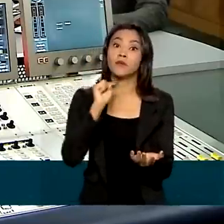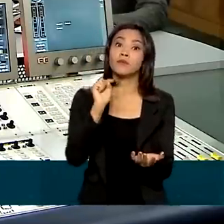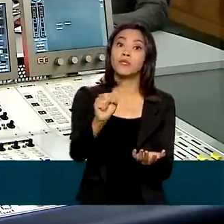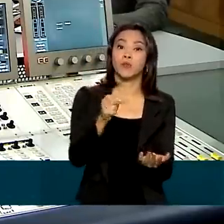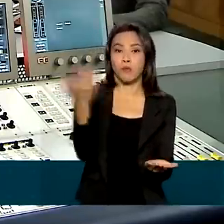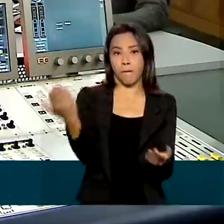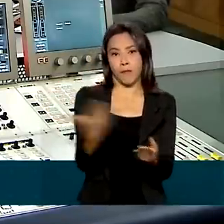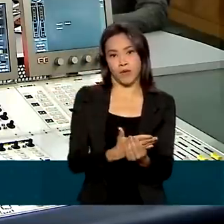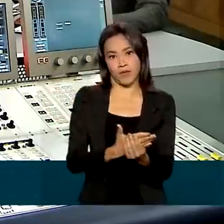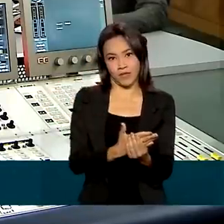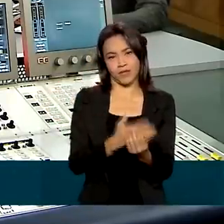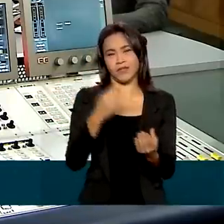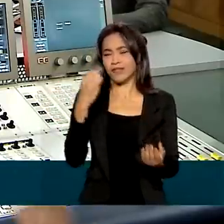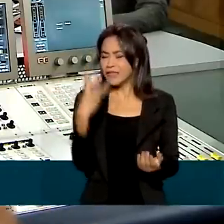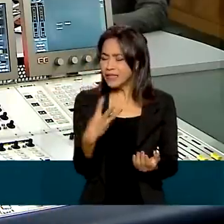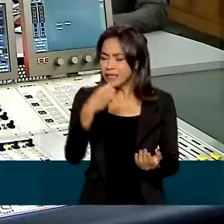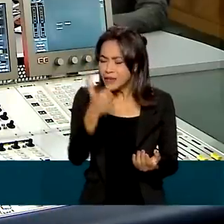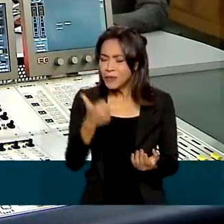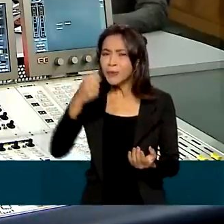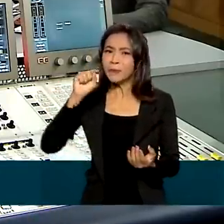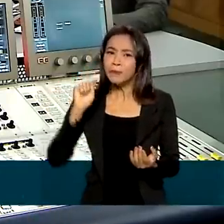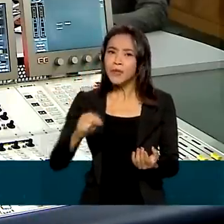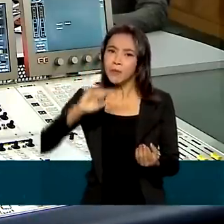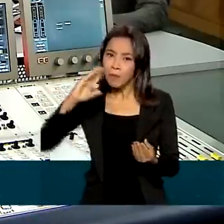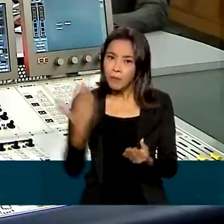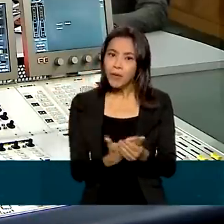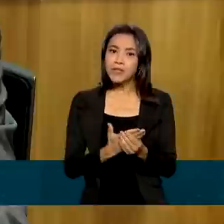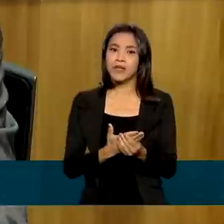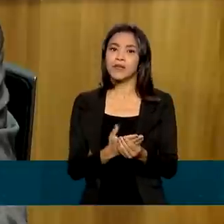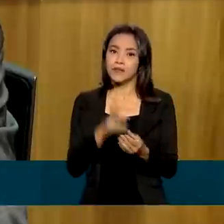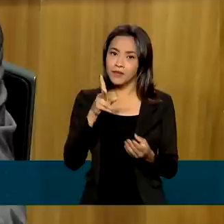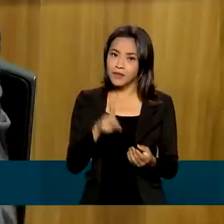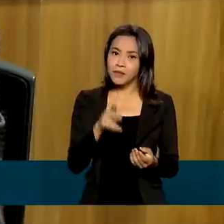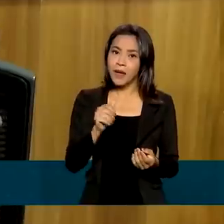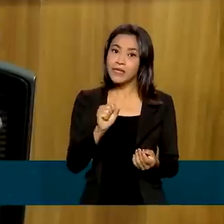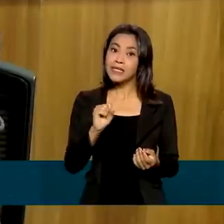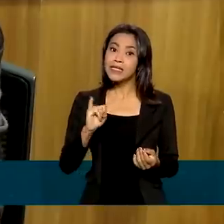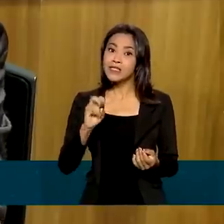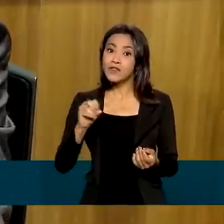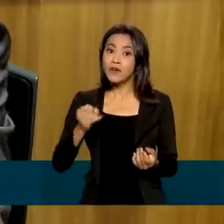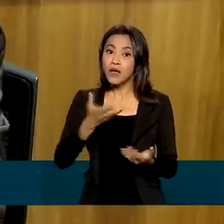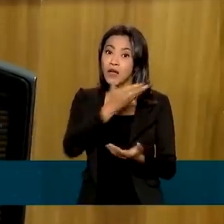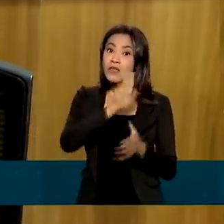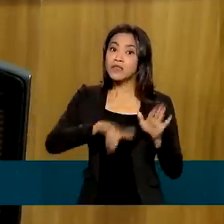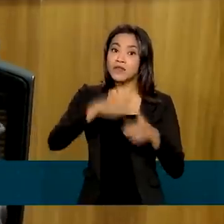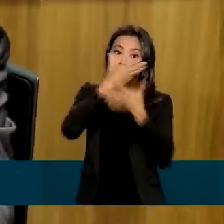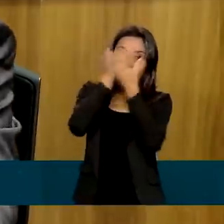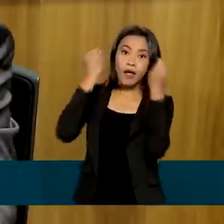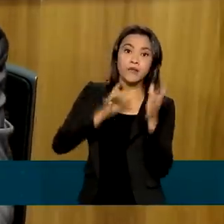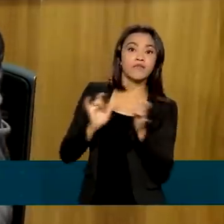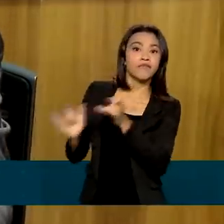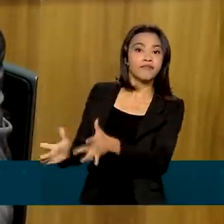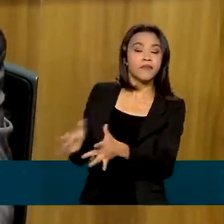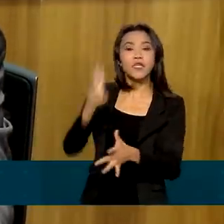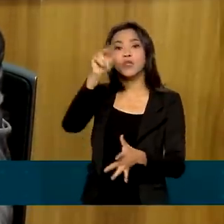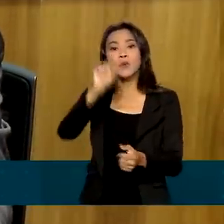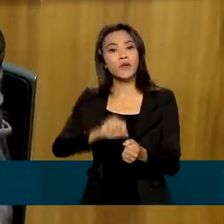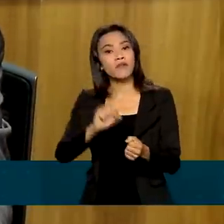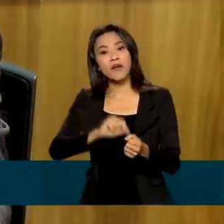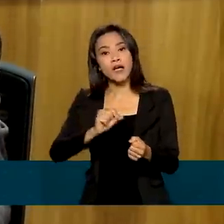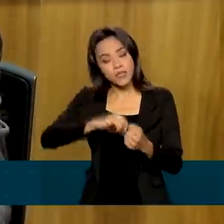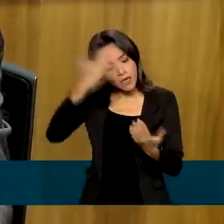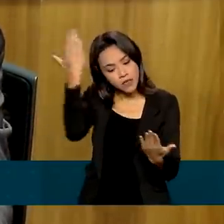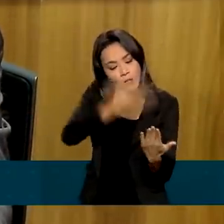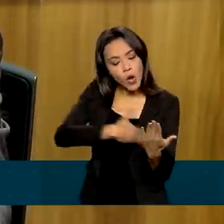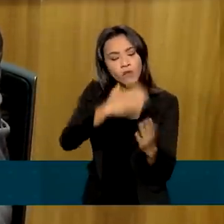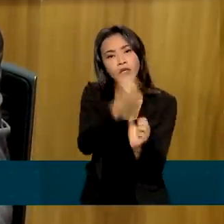gera 31 mil processos de passivo que ficam esquecidos e as prestações de contas nunca realizam. Para a gente ter uma ideia, nós